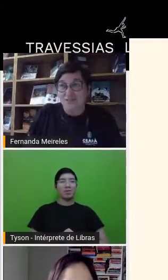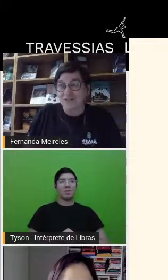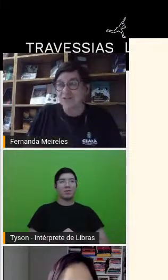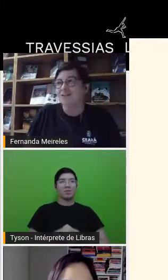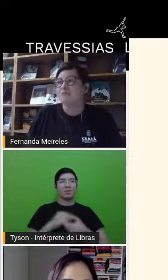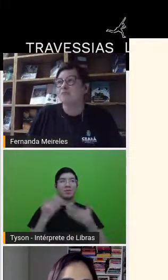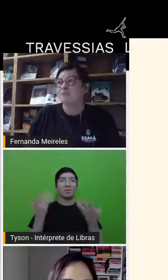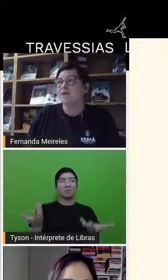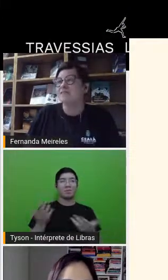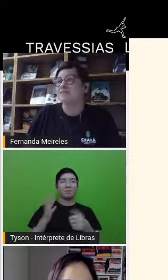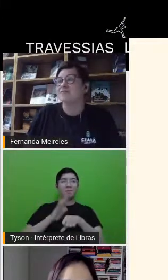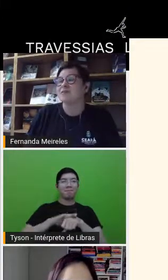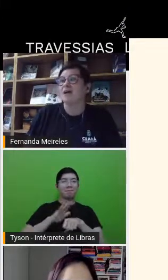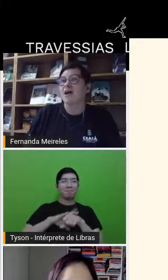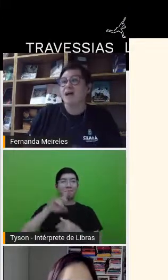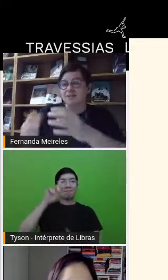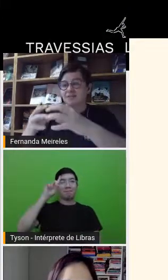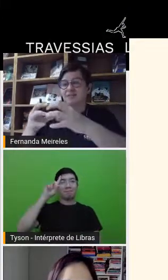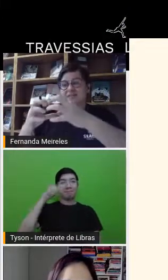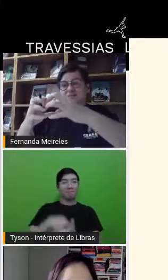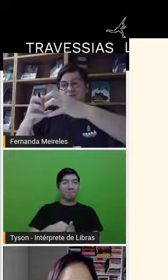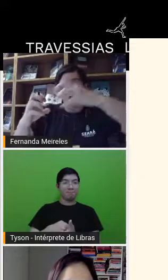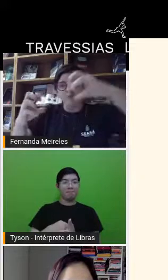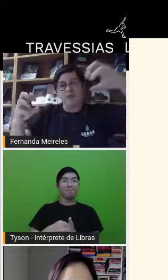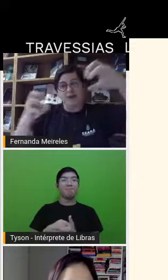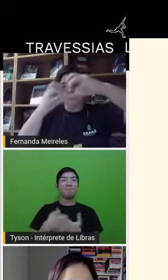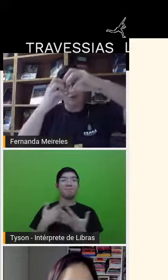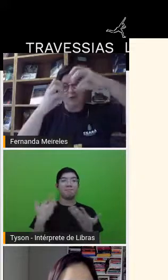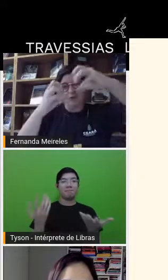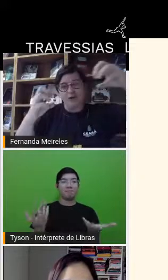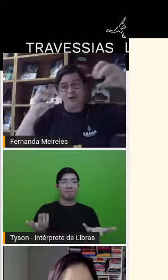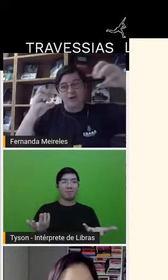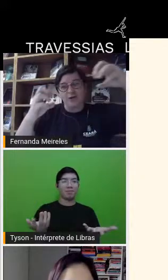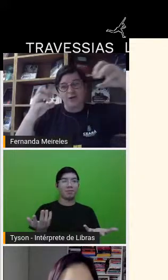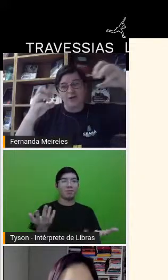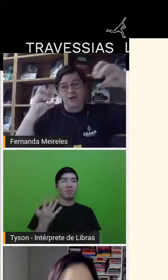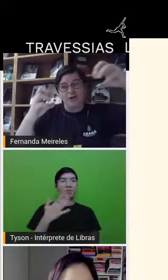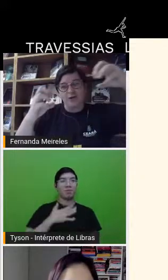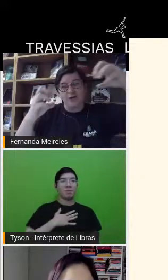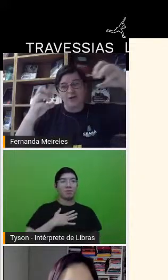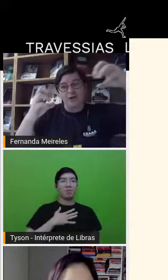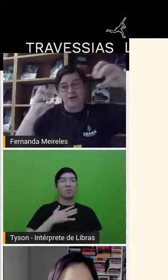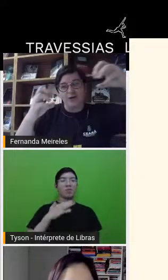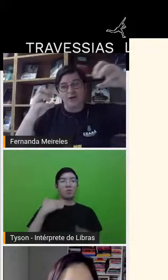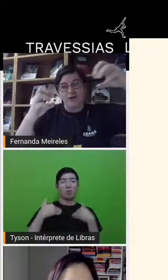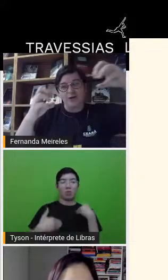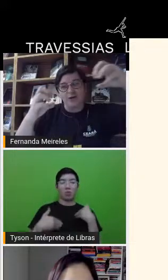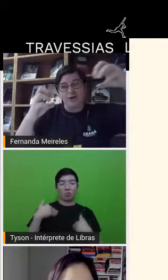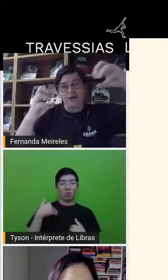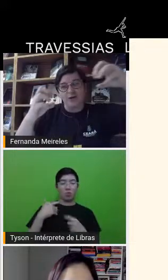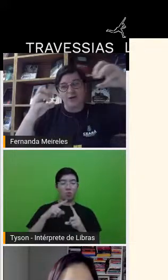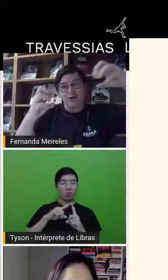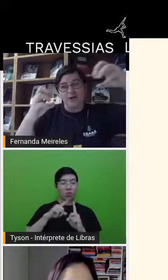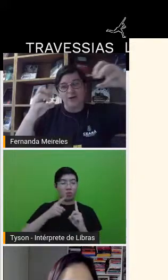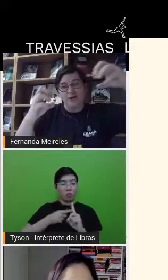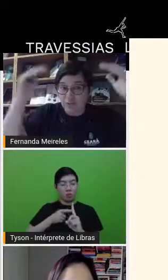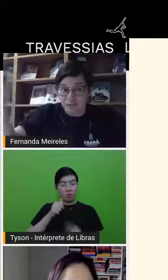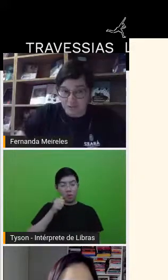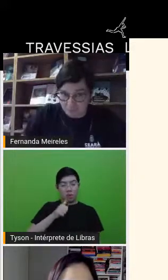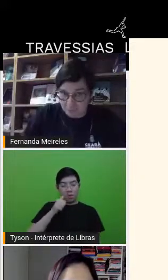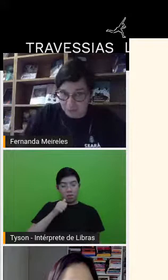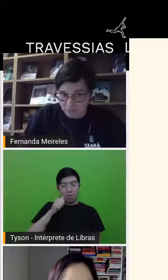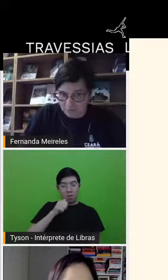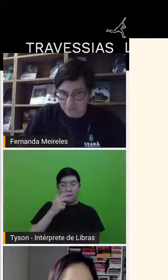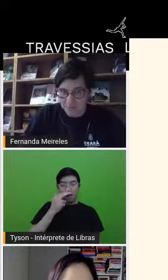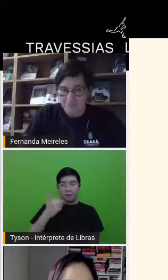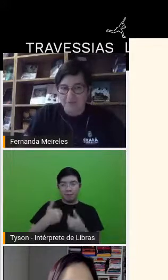decide e faz isso. Ela distancia o corpo dela do corpo da criança e as pessoas não aceitam, não entendem a maioria